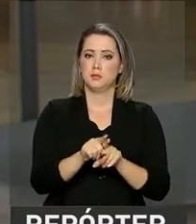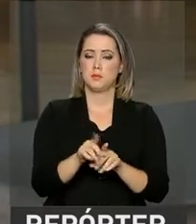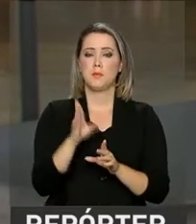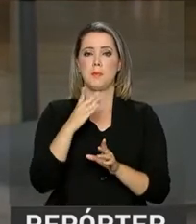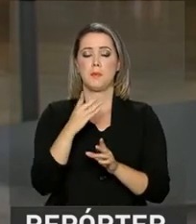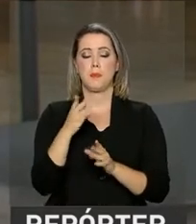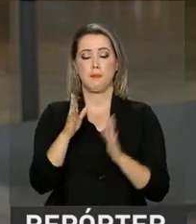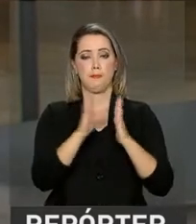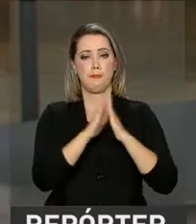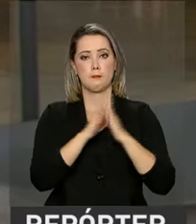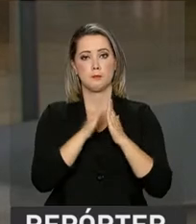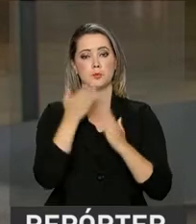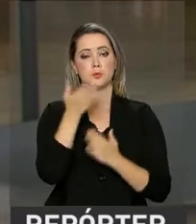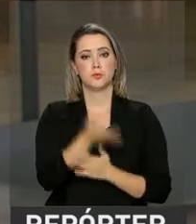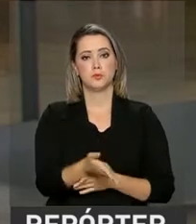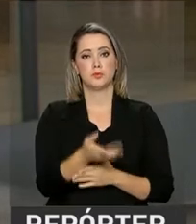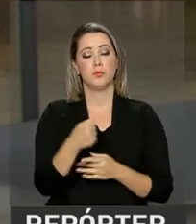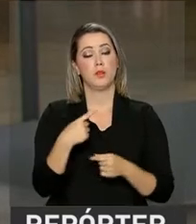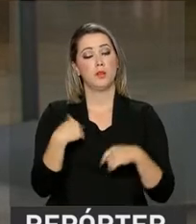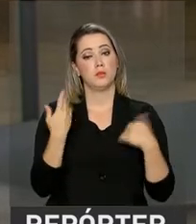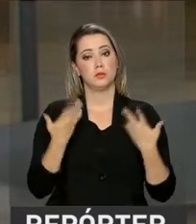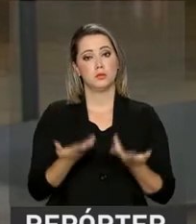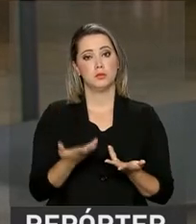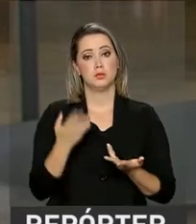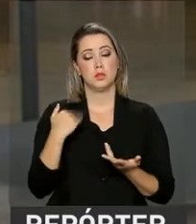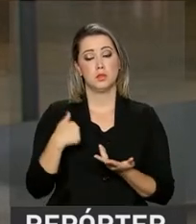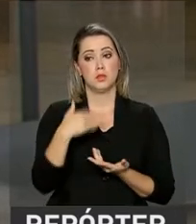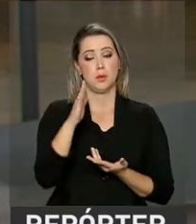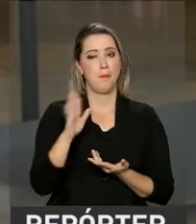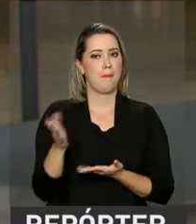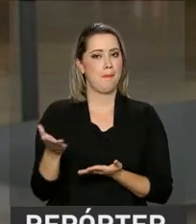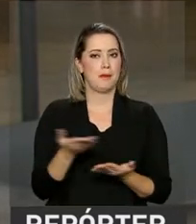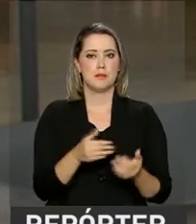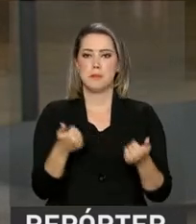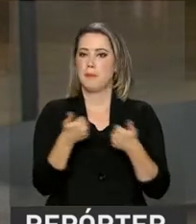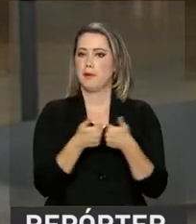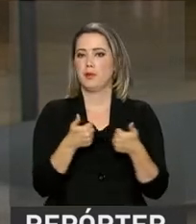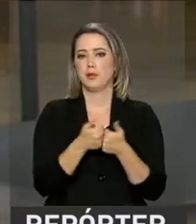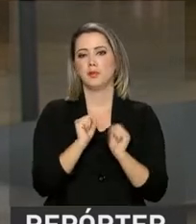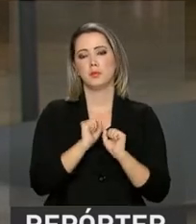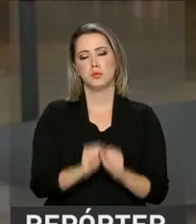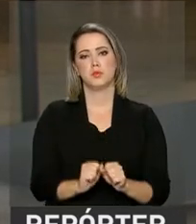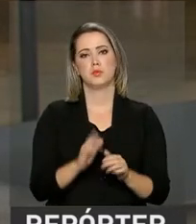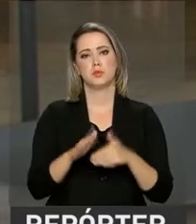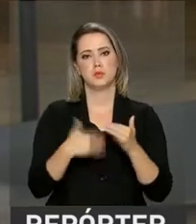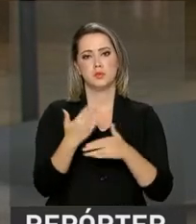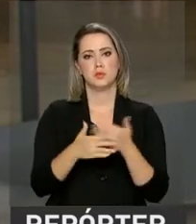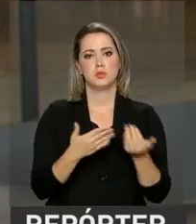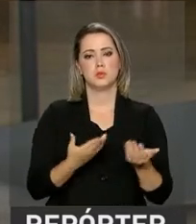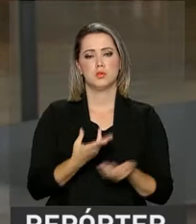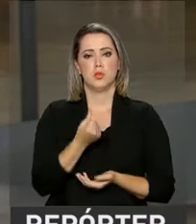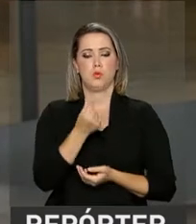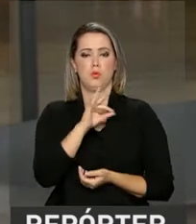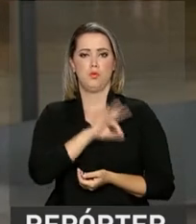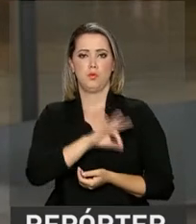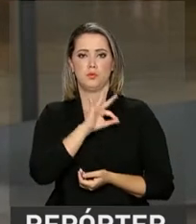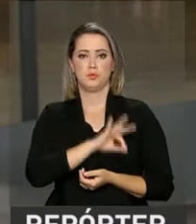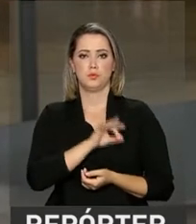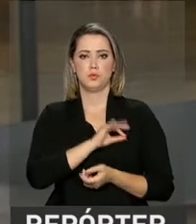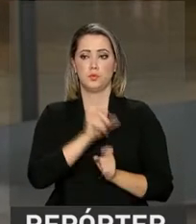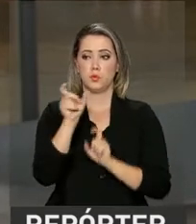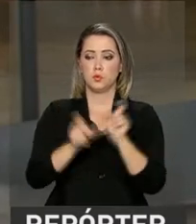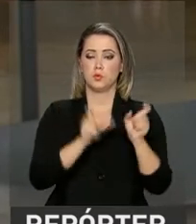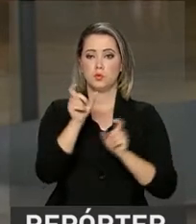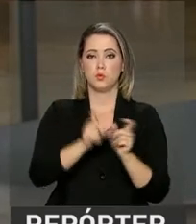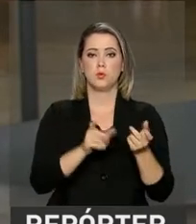residência, moradia. Nesse caso, os mais recentes possíveis, porque é a partir do comprovante de renda que os representantes